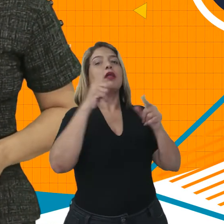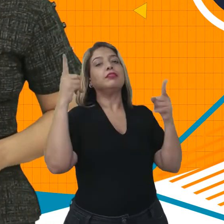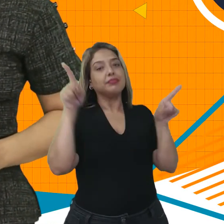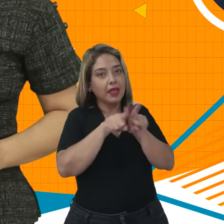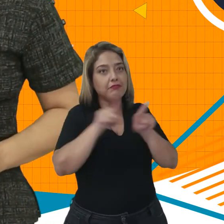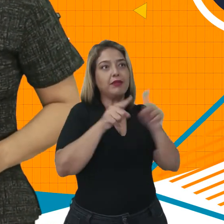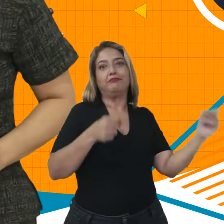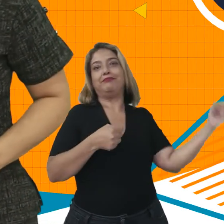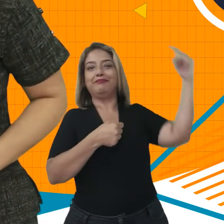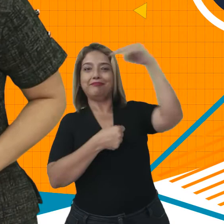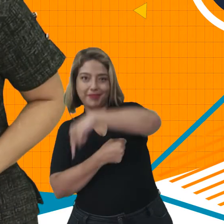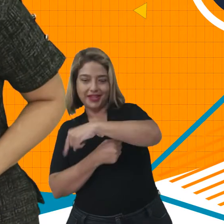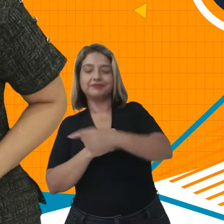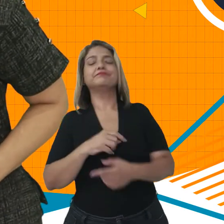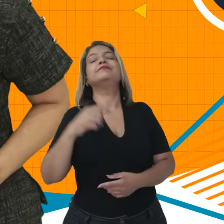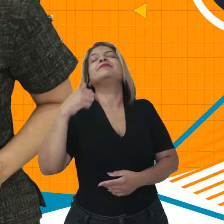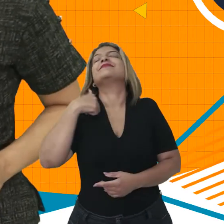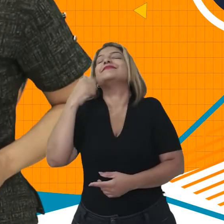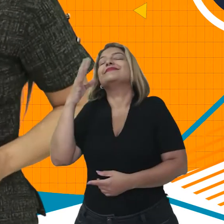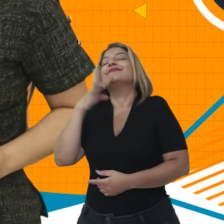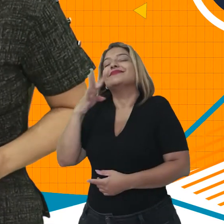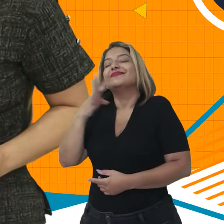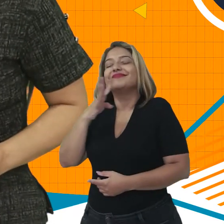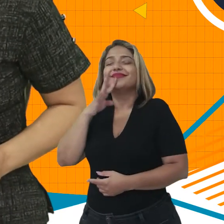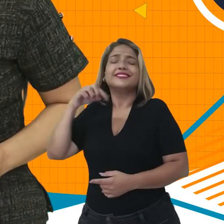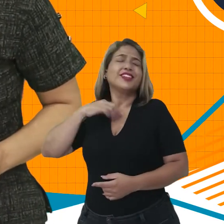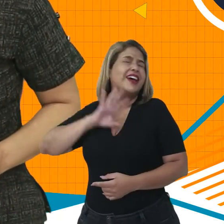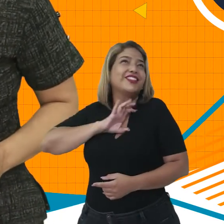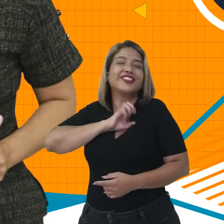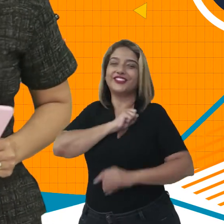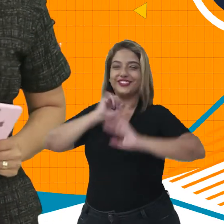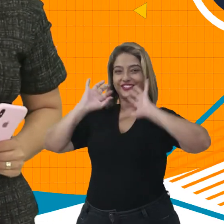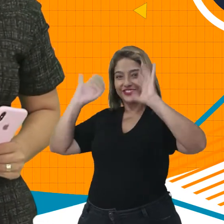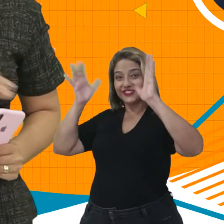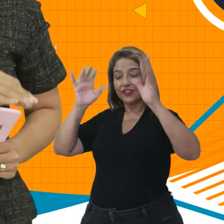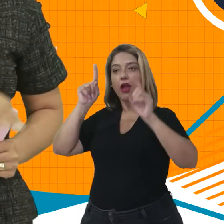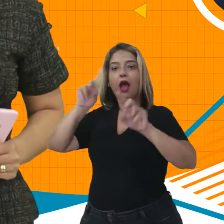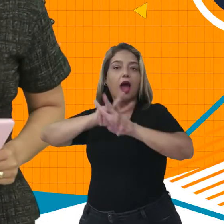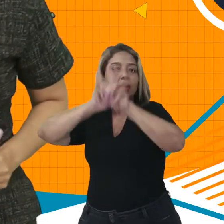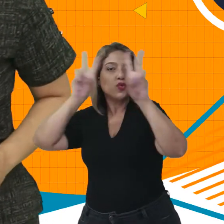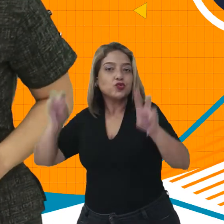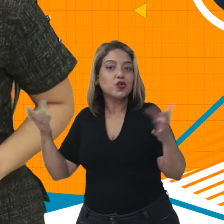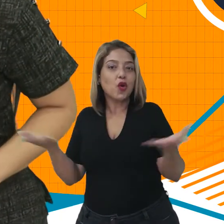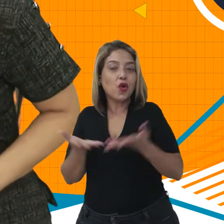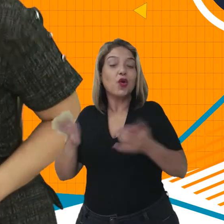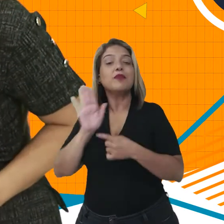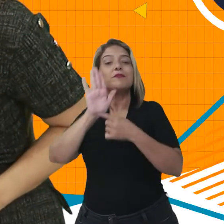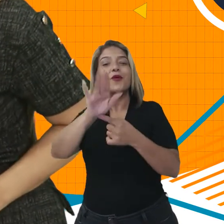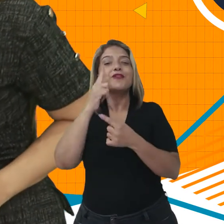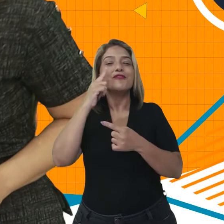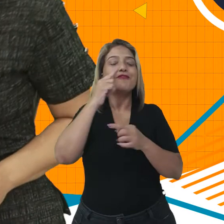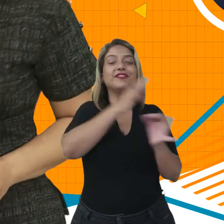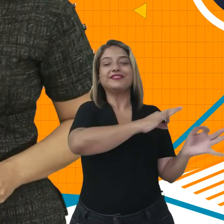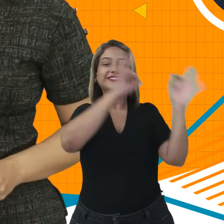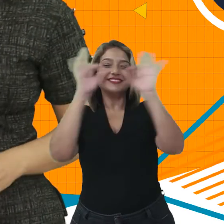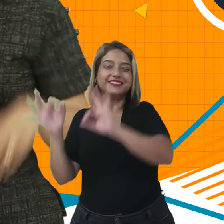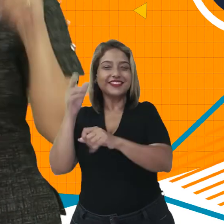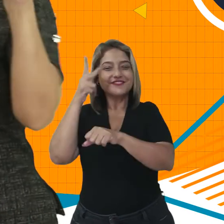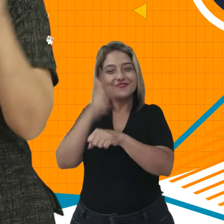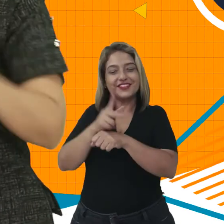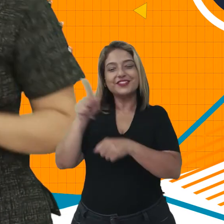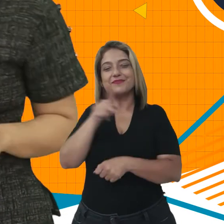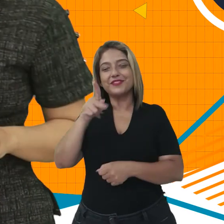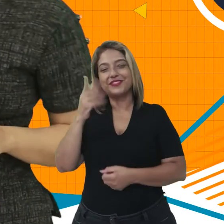fazer o mesmo. Sei demais! Eu amo jogar vôlei. E sobre esse assunto, vamos assistir o vídeo que a